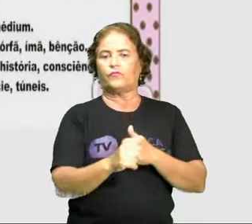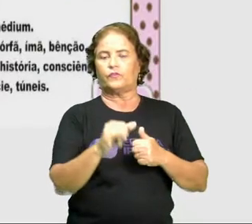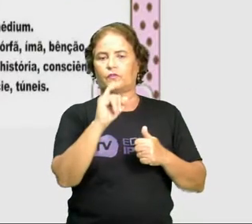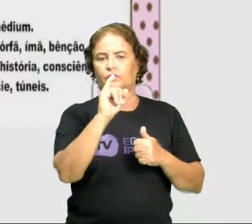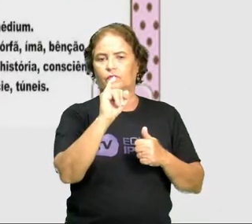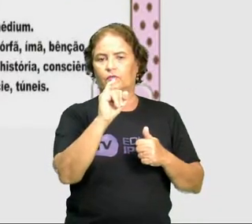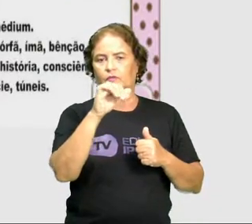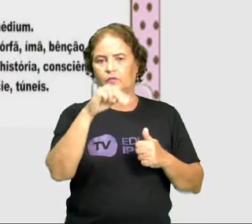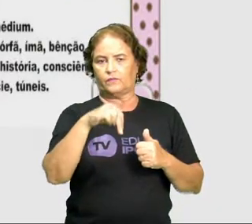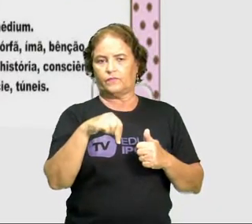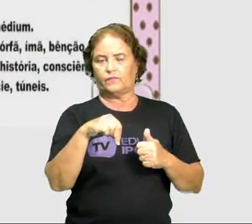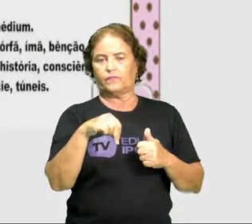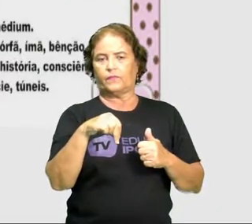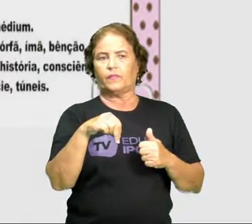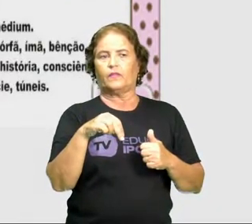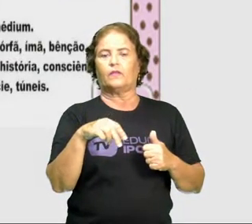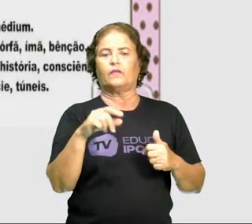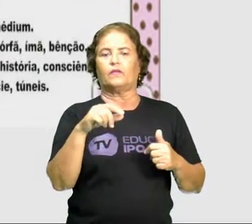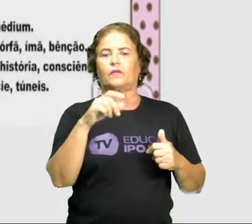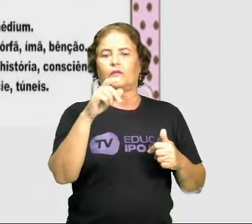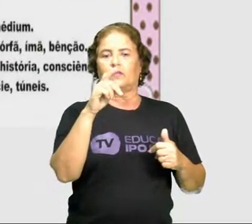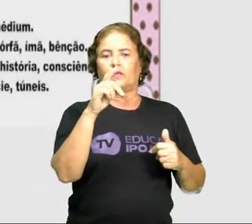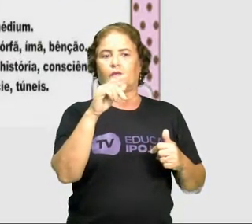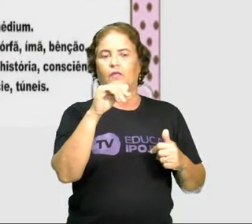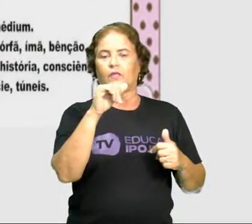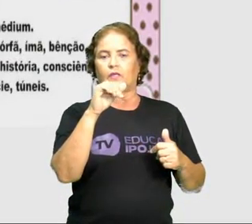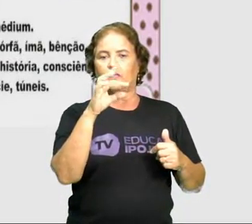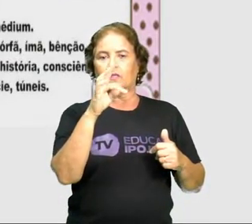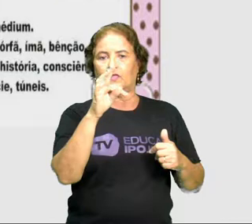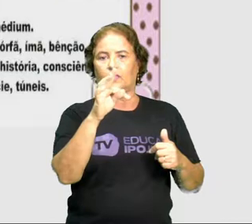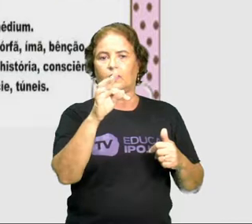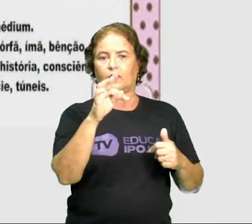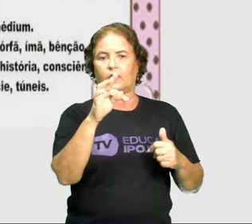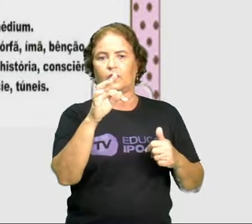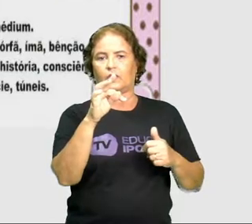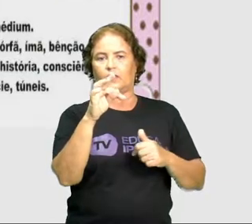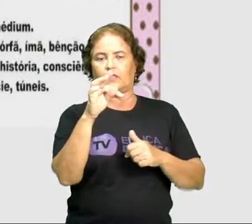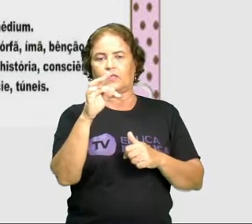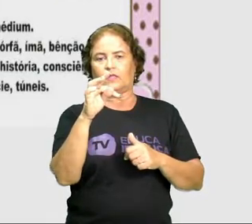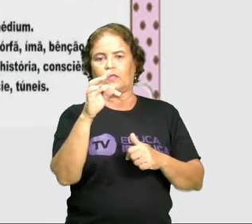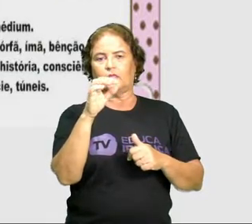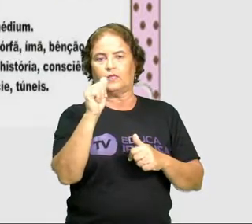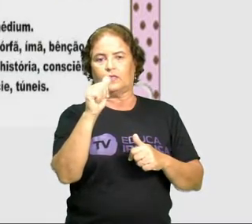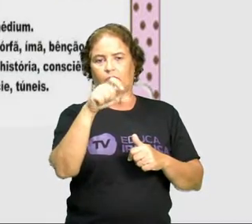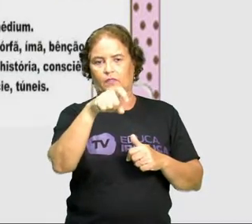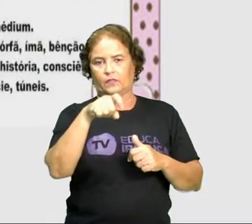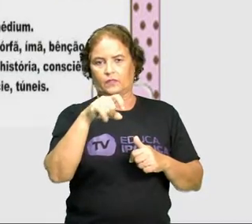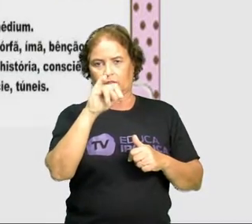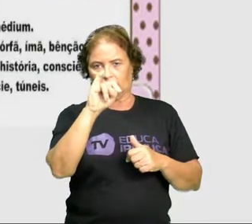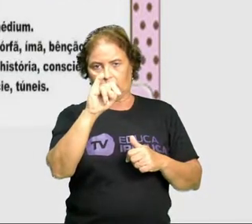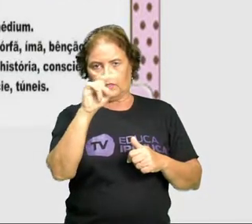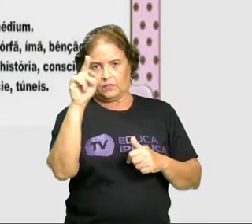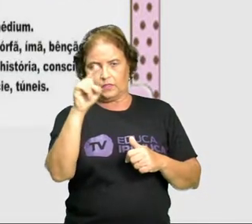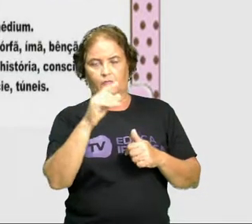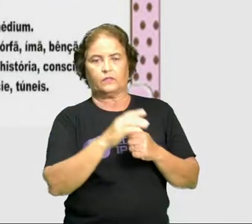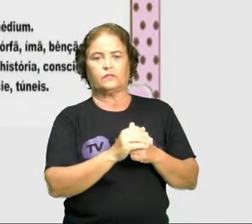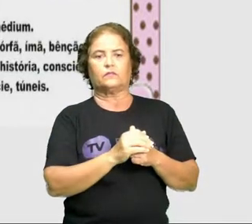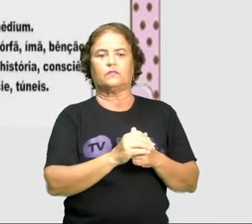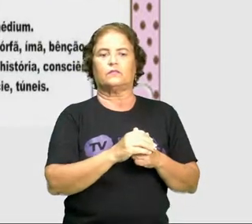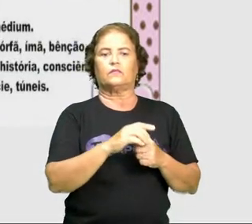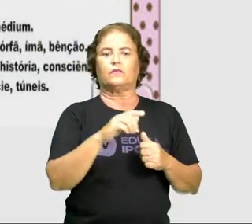Pode ser táxi, lápis, biquíni. Então são palavras que a sílaba forte é a penúltima